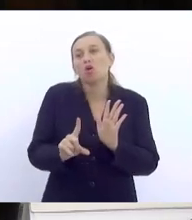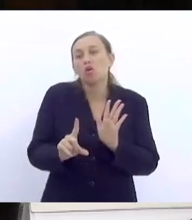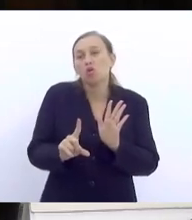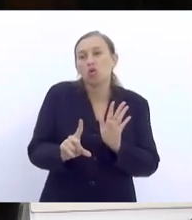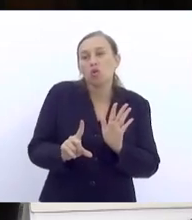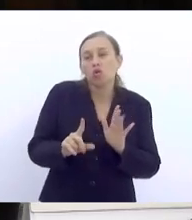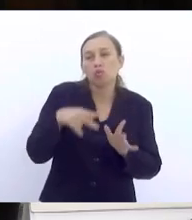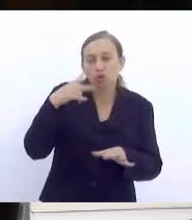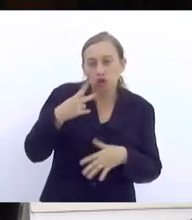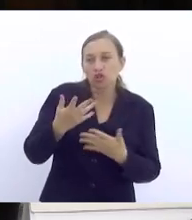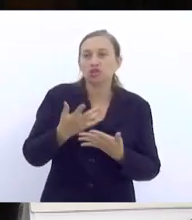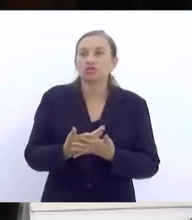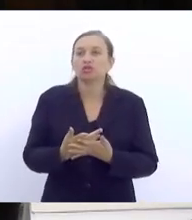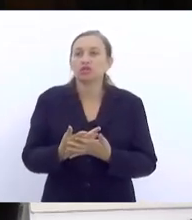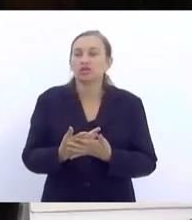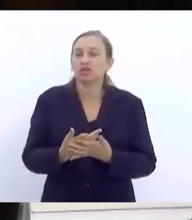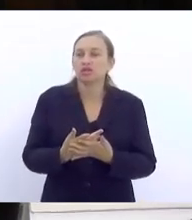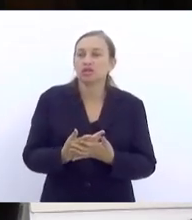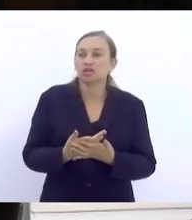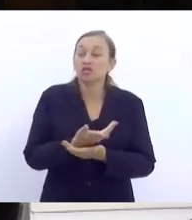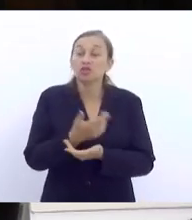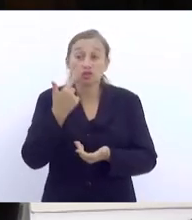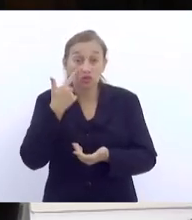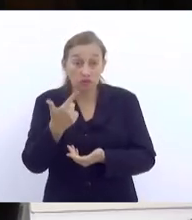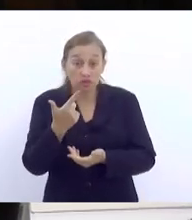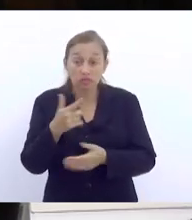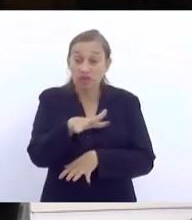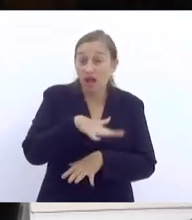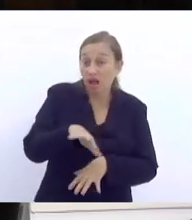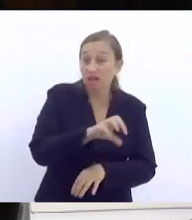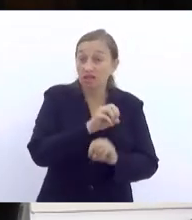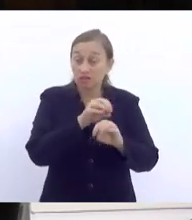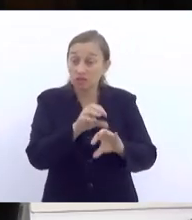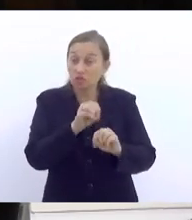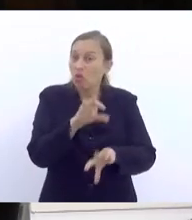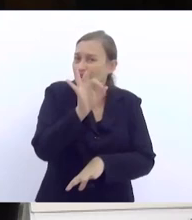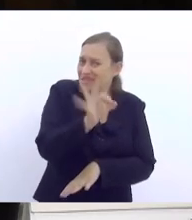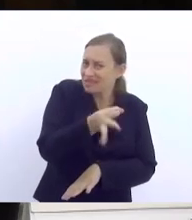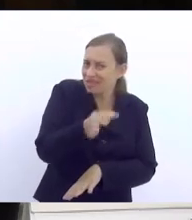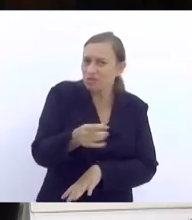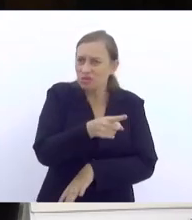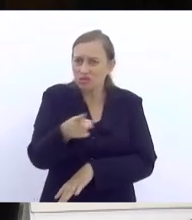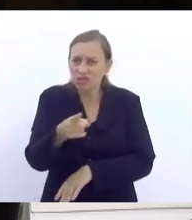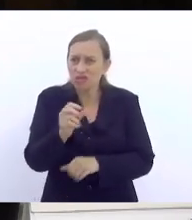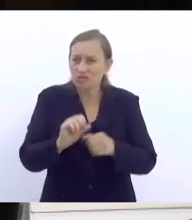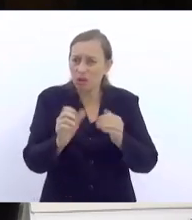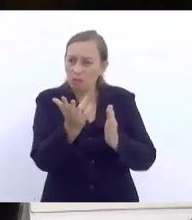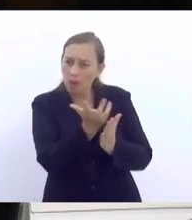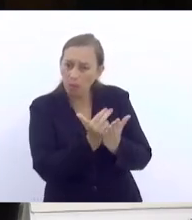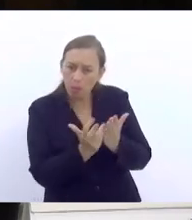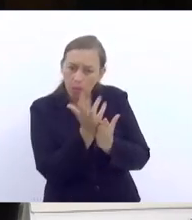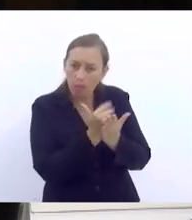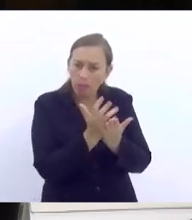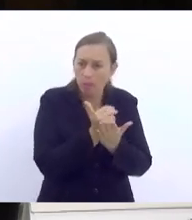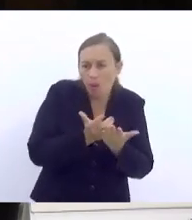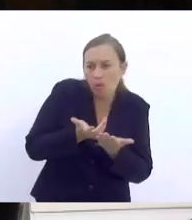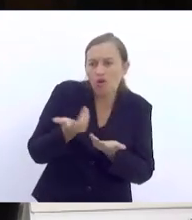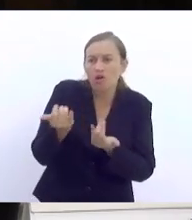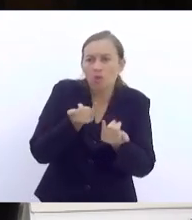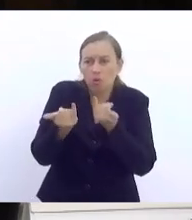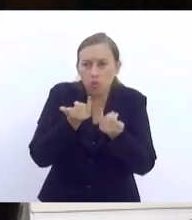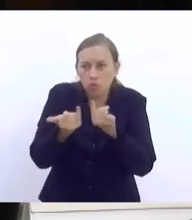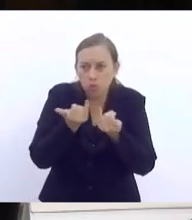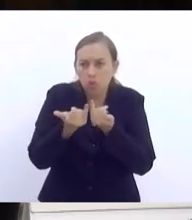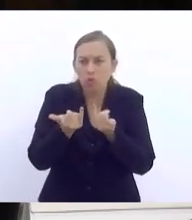maioria das demandas que aparecem no campo da educação, certamente, se vocês fizerem um mapeamento das notícias e das falas